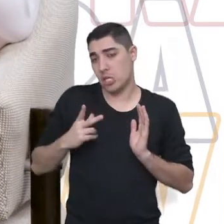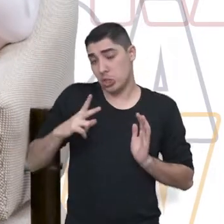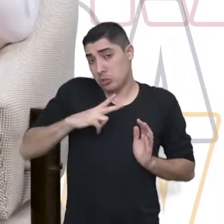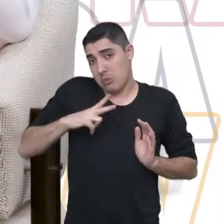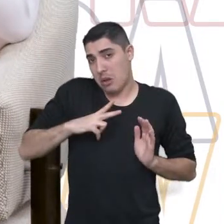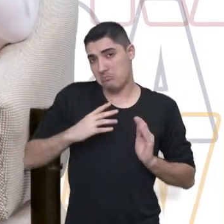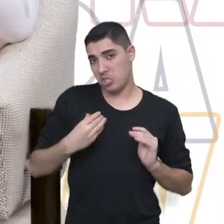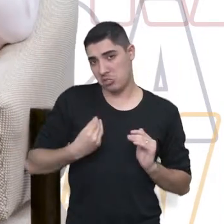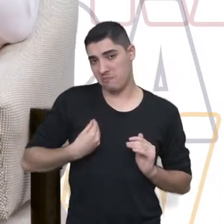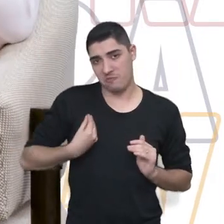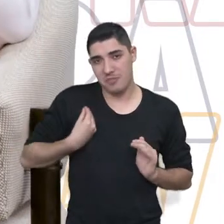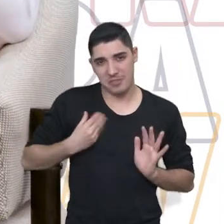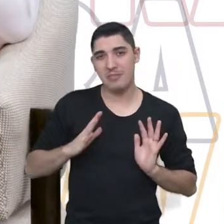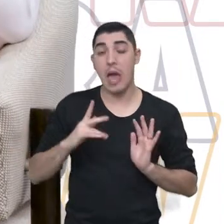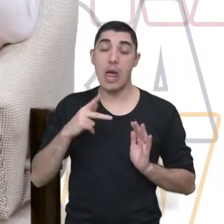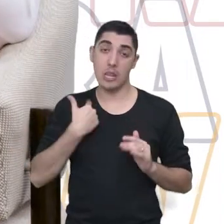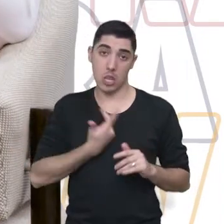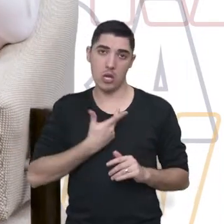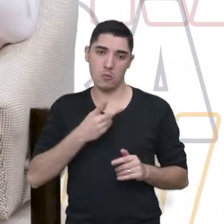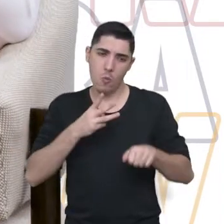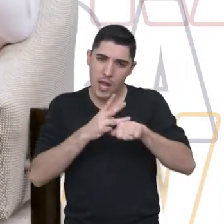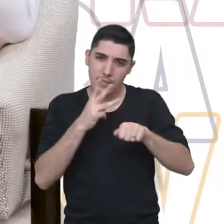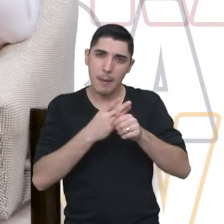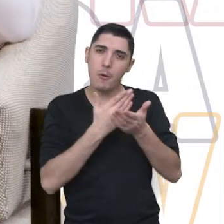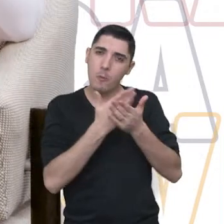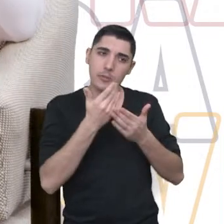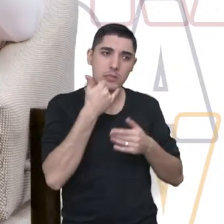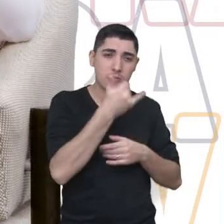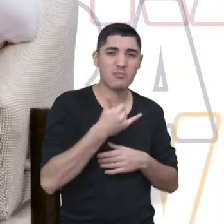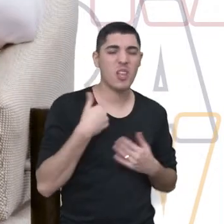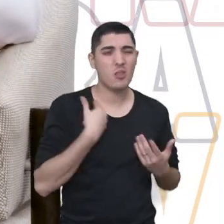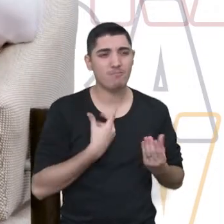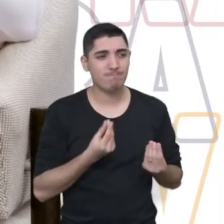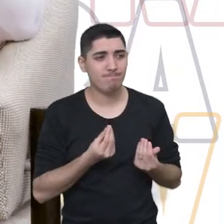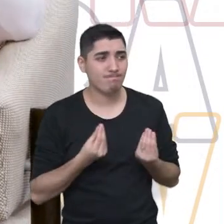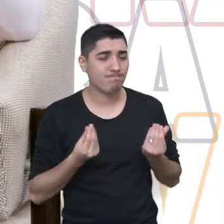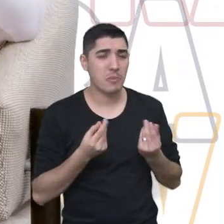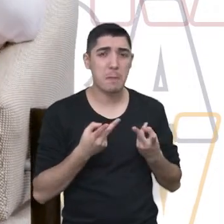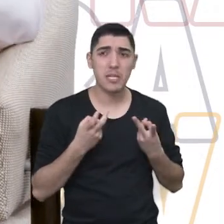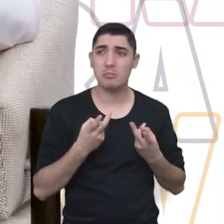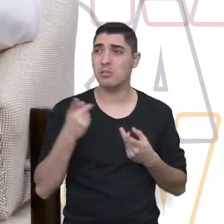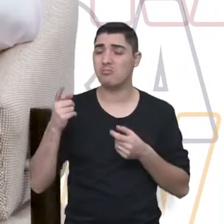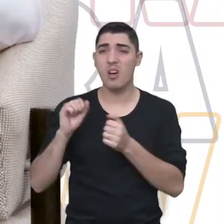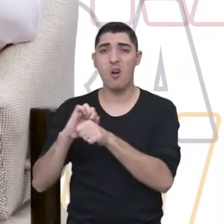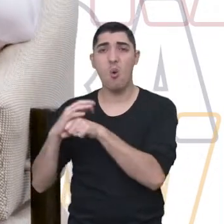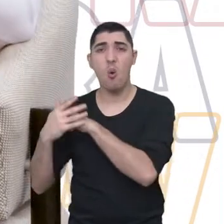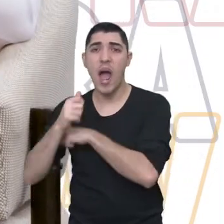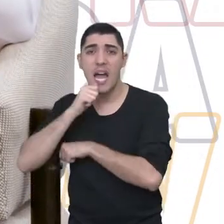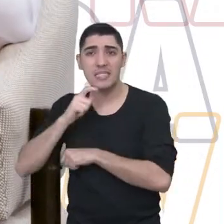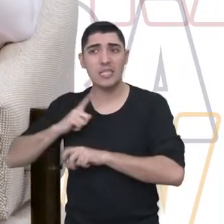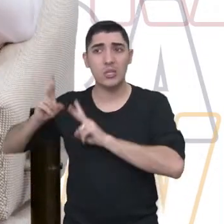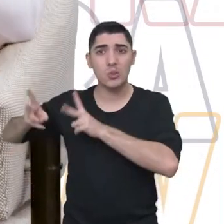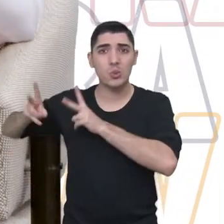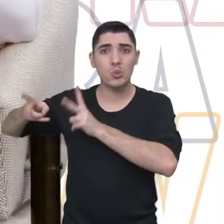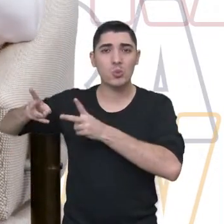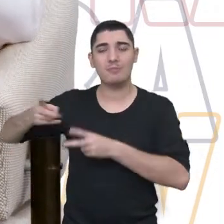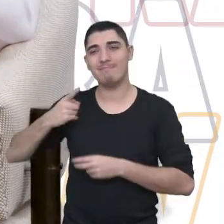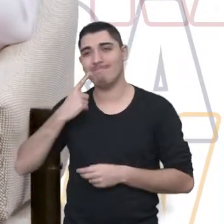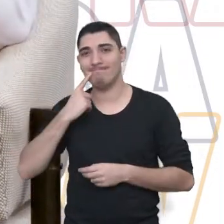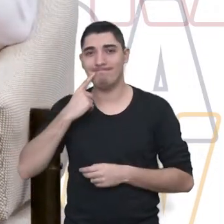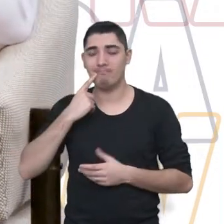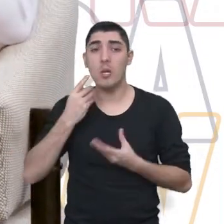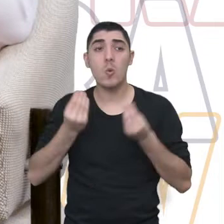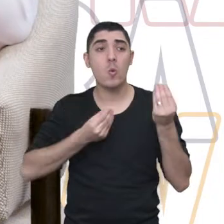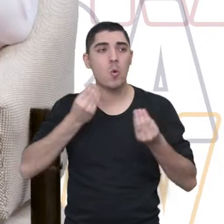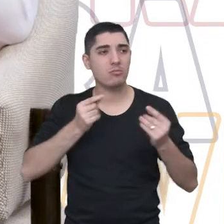atendíamos pelo WhatsApp. Mas aí nós percebemos que não tinha jeito, que não ia voltar tão rapidamente. E que a gente tinha que ter